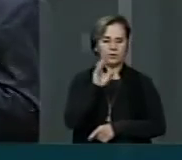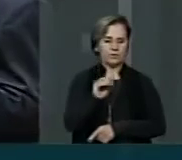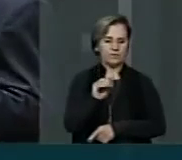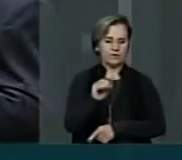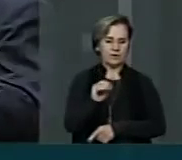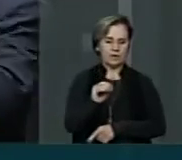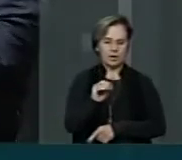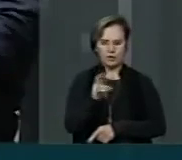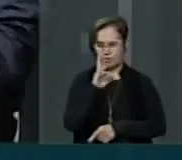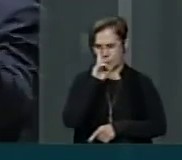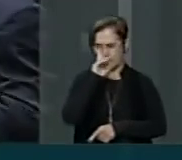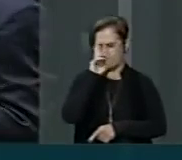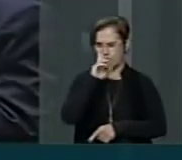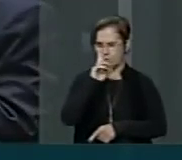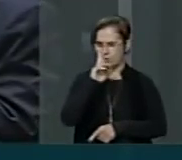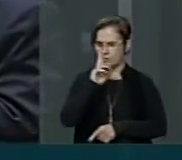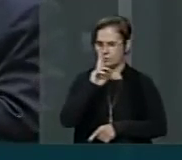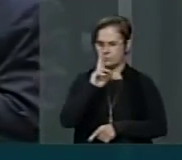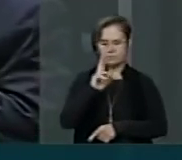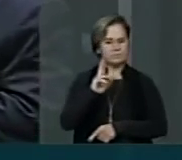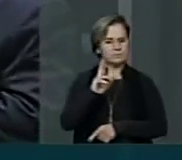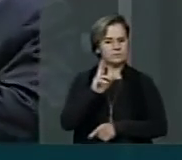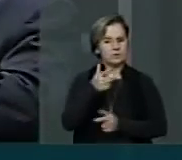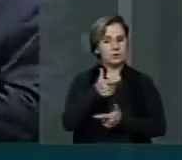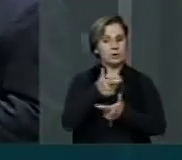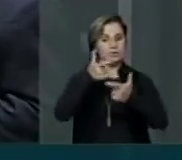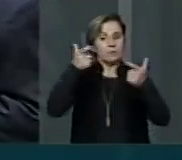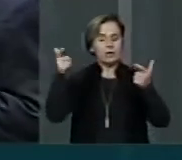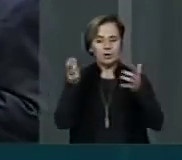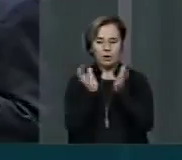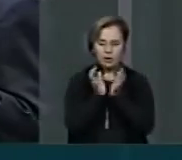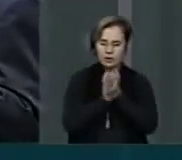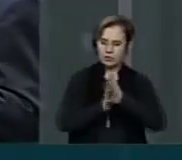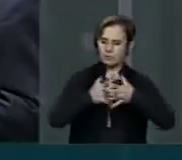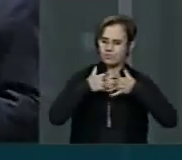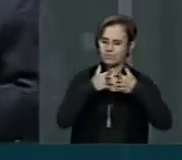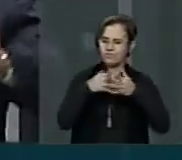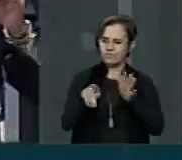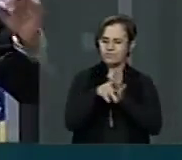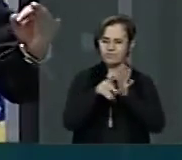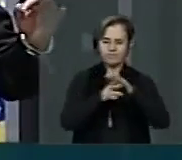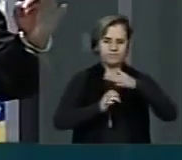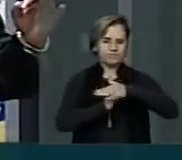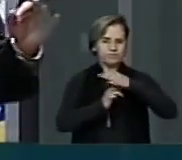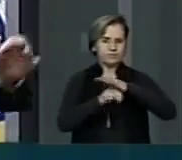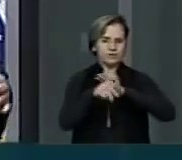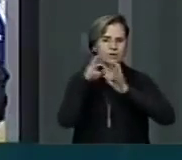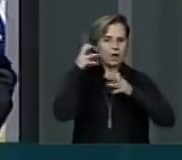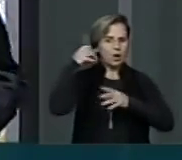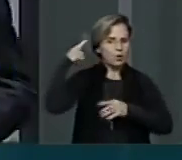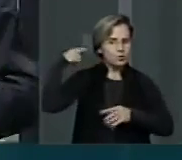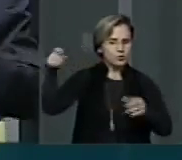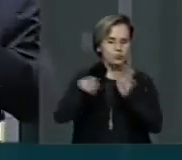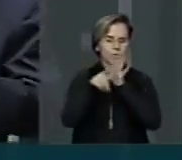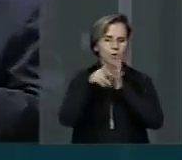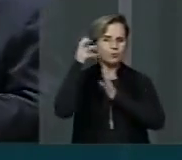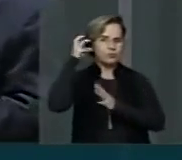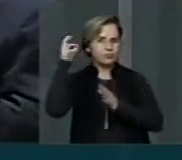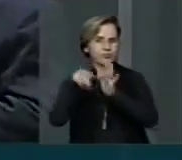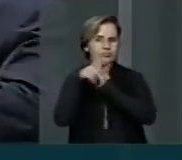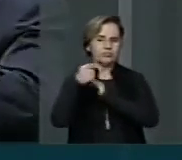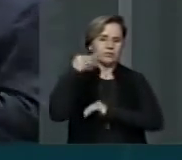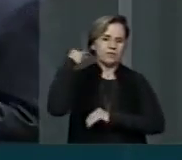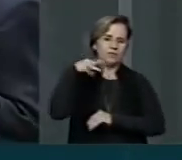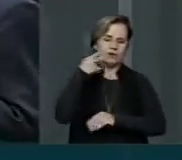de uma das maiores aparelhagens de som do Maranhão. Também elegeu o vereador com a força da cultura do reggae, com a força do